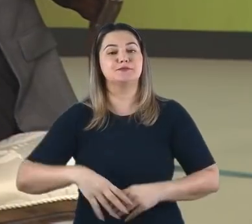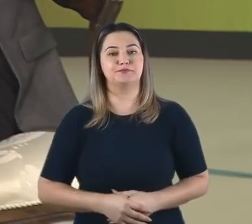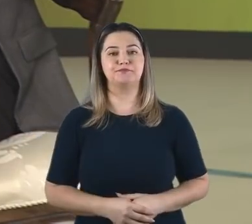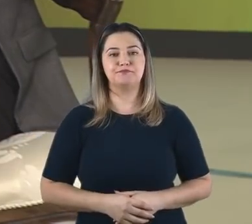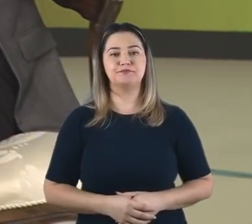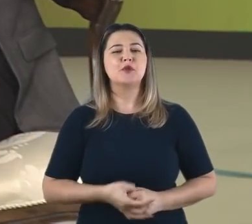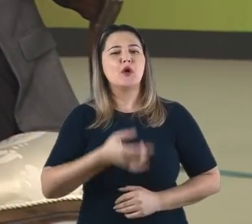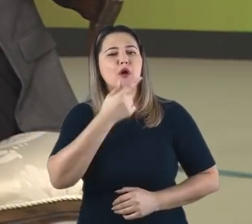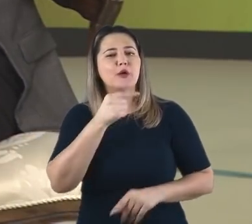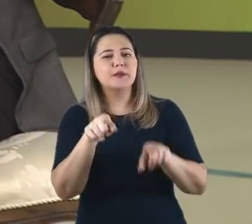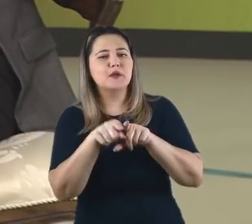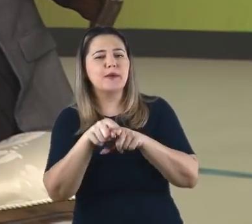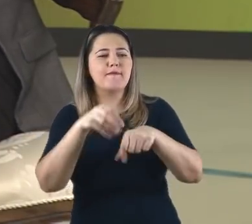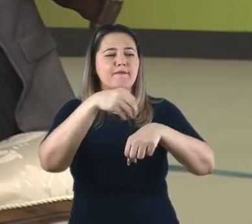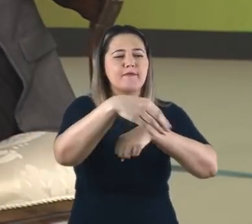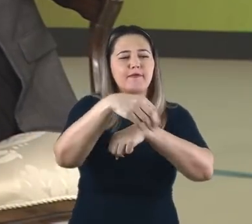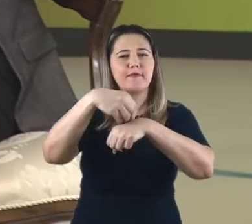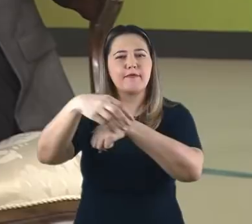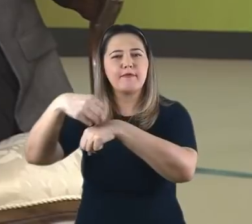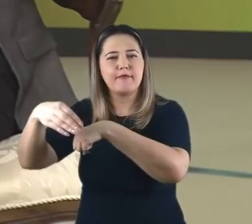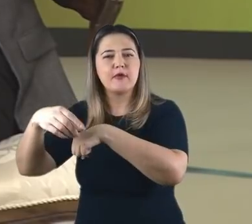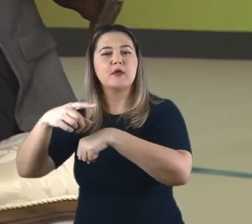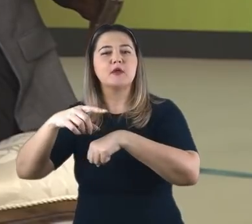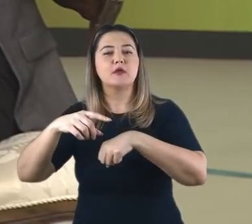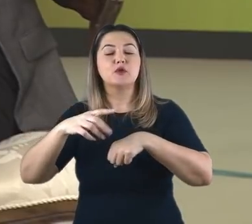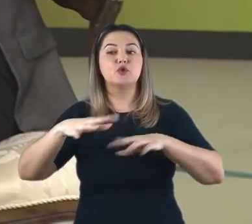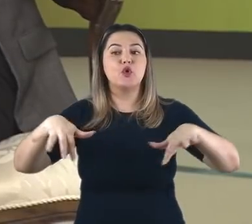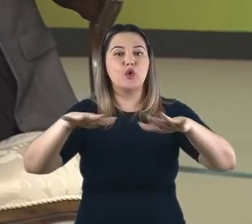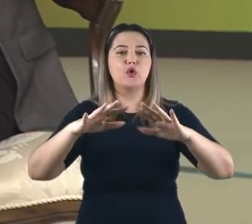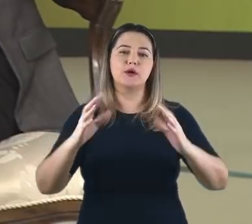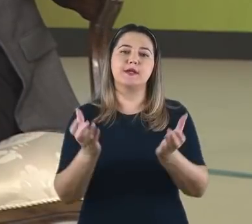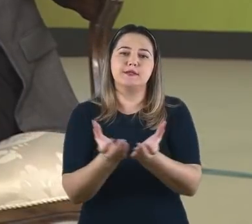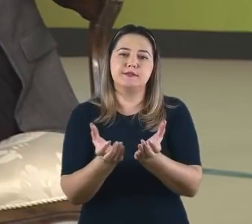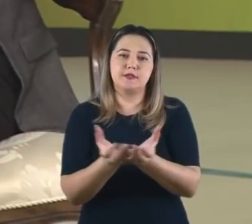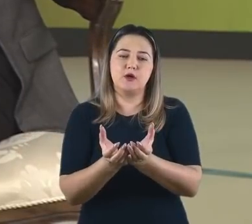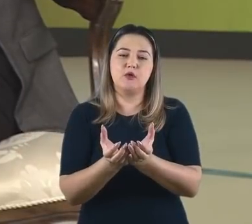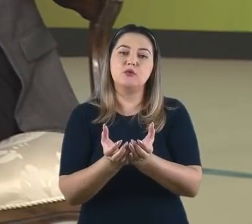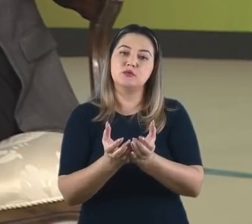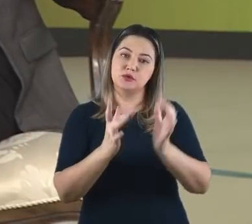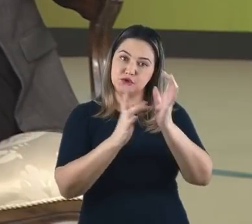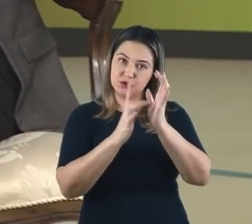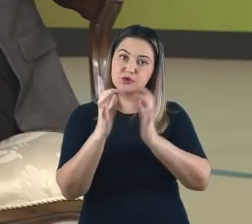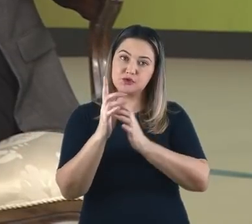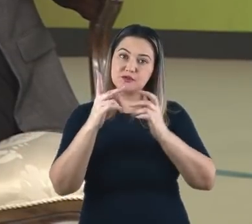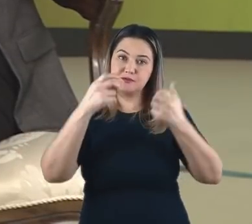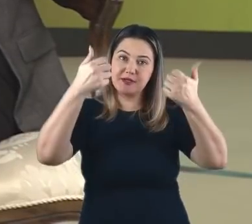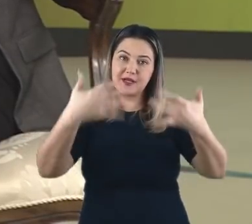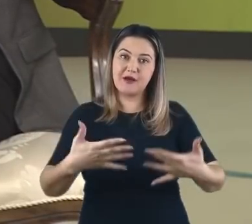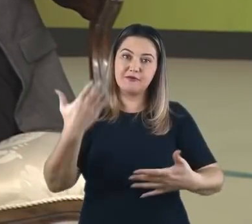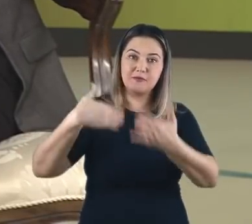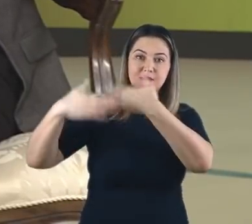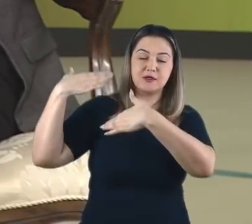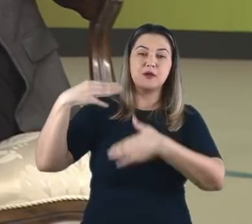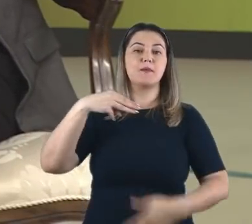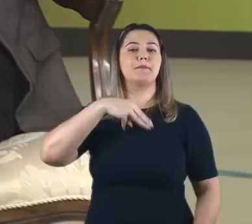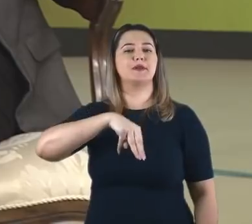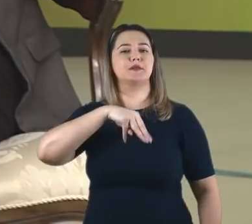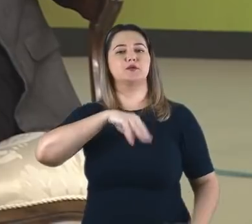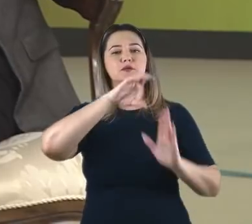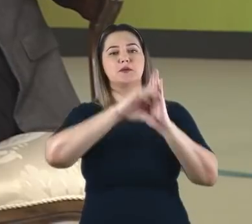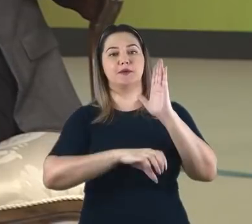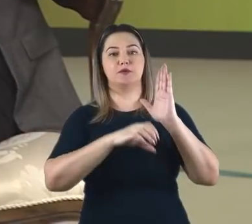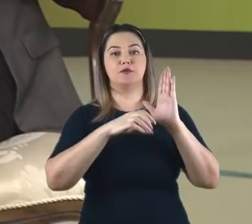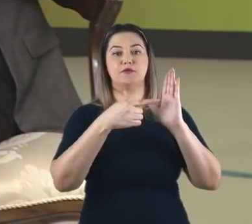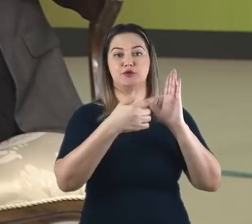dava a entender que segundo a sua ideia e de muitos cristãos, era isto que Jesus falou quando em Mateus capítulo 24, verso